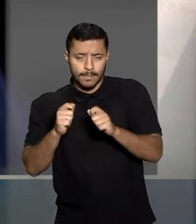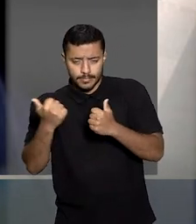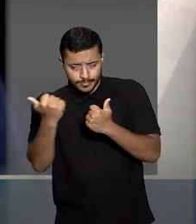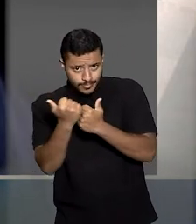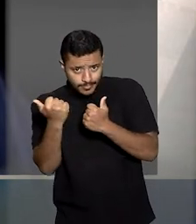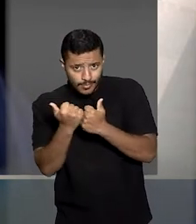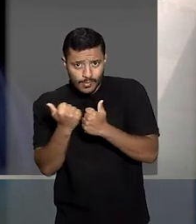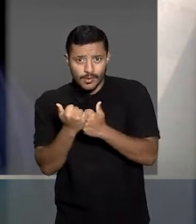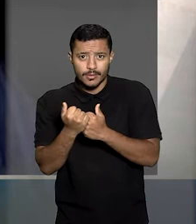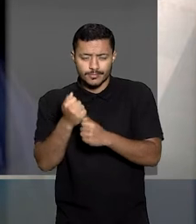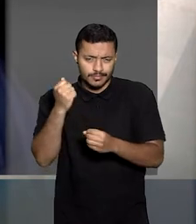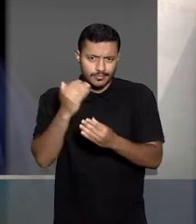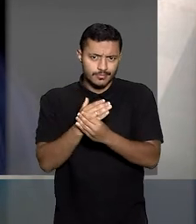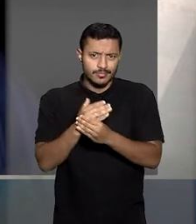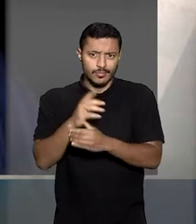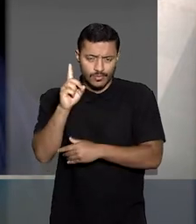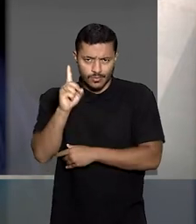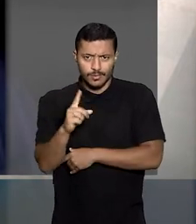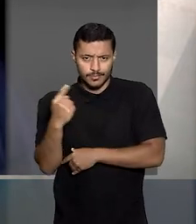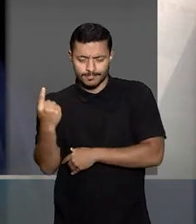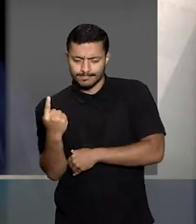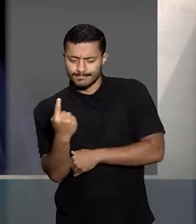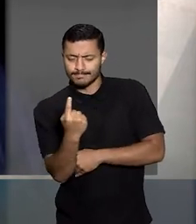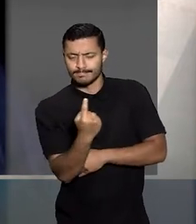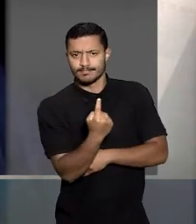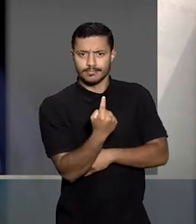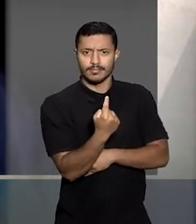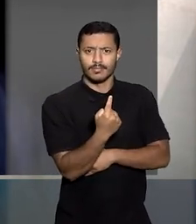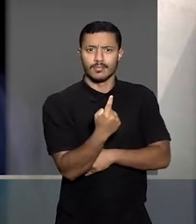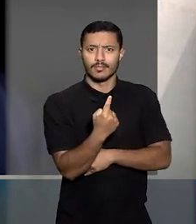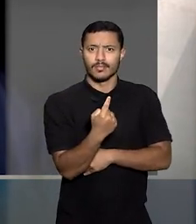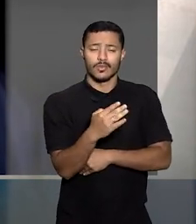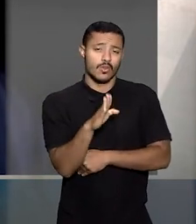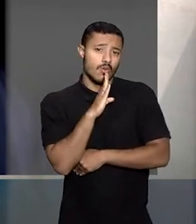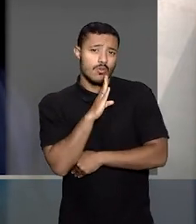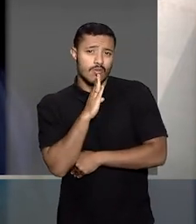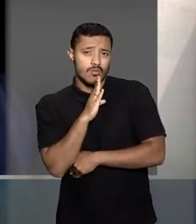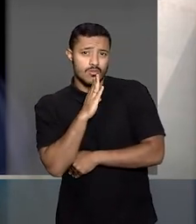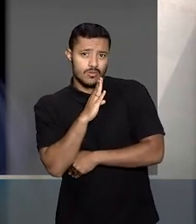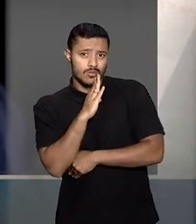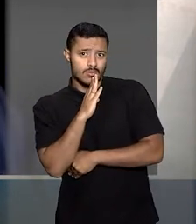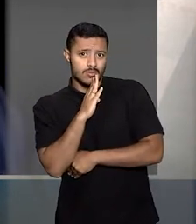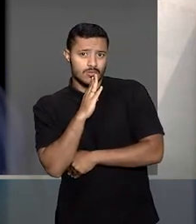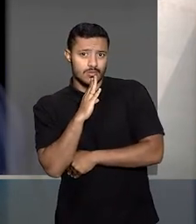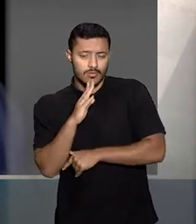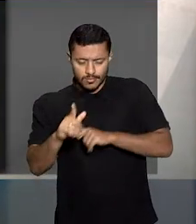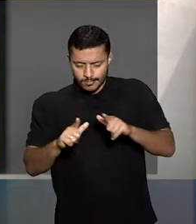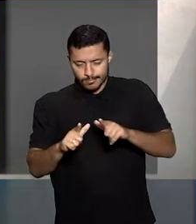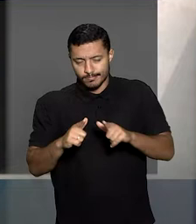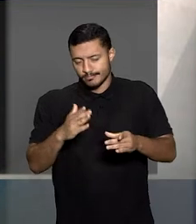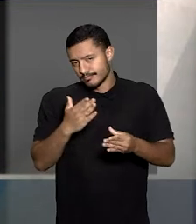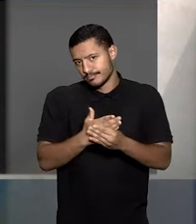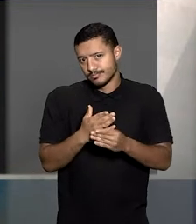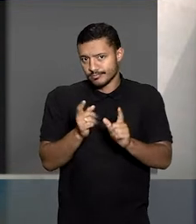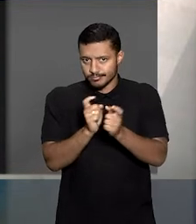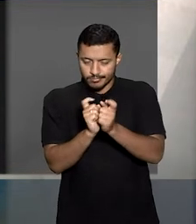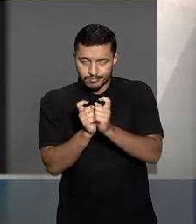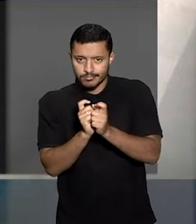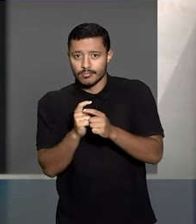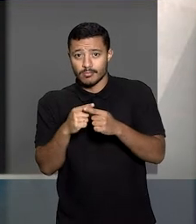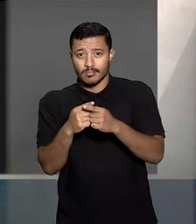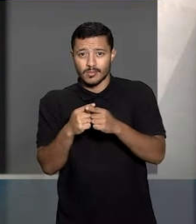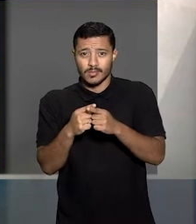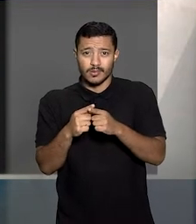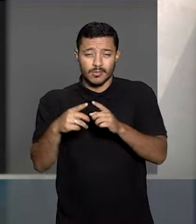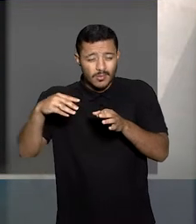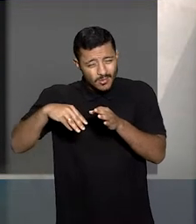substituto processual dos direitos individuais homogêneos reconhecidos na ação civil pública. Mas, para a ministra,